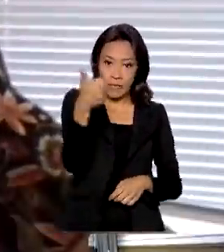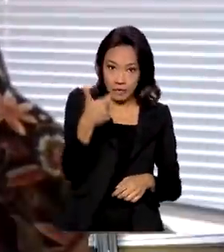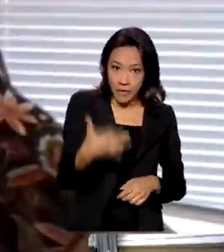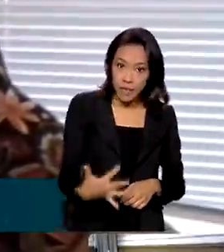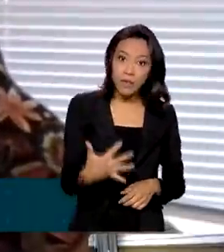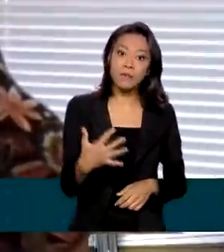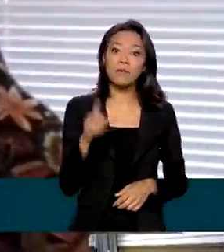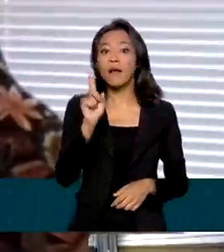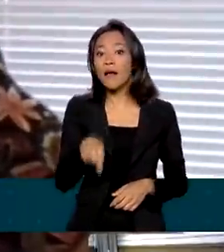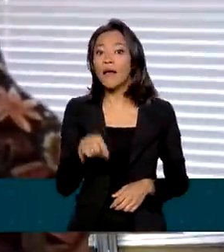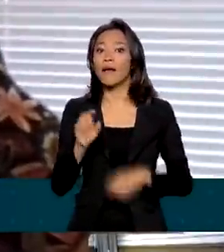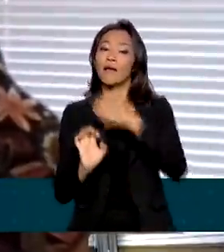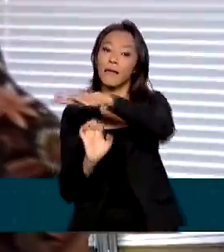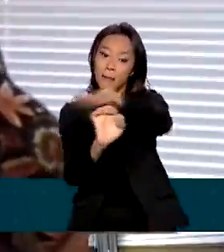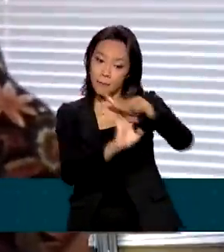geral,